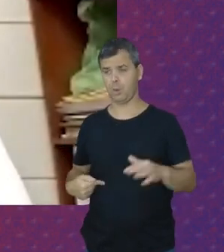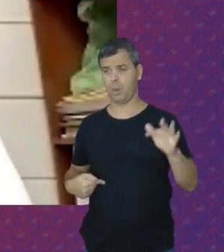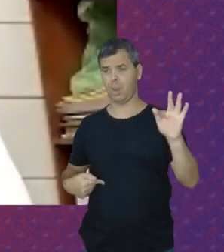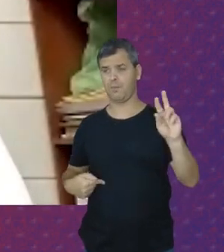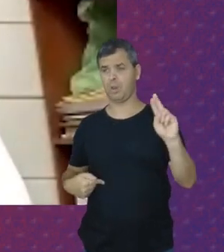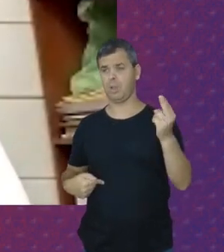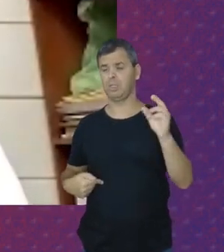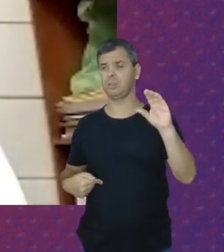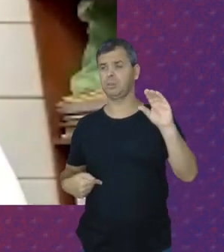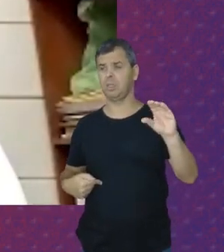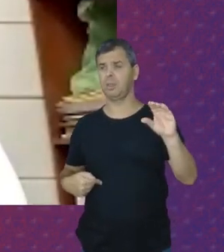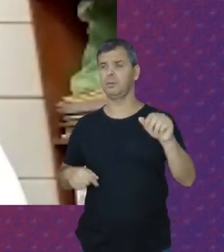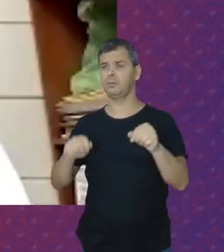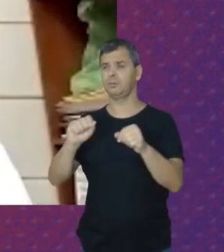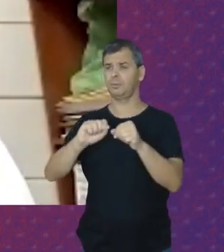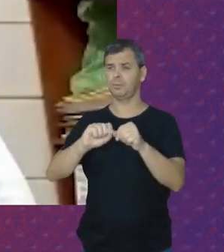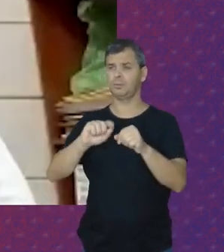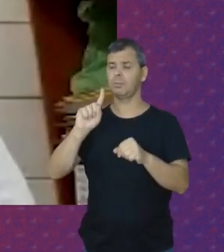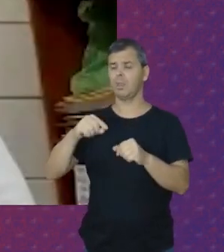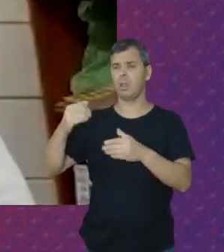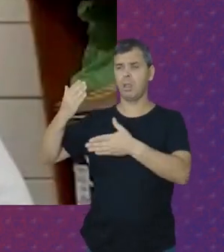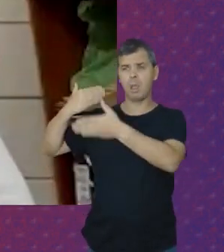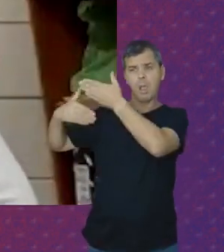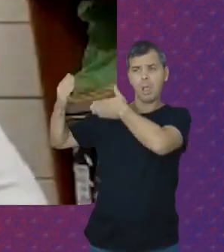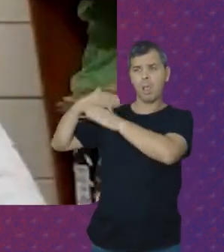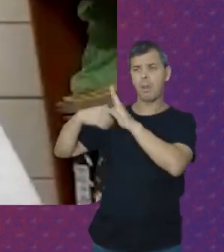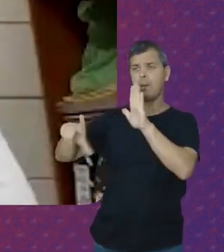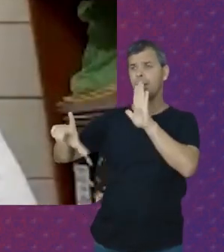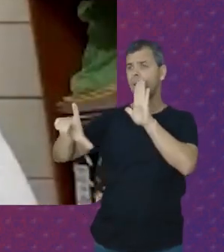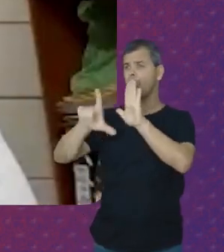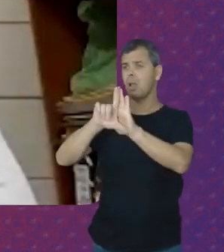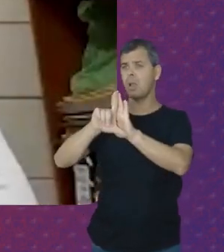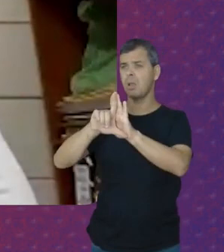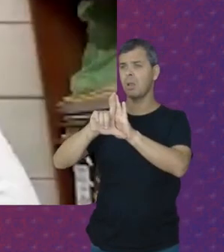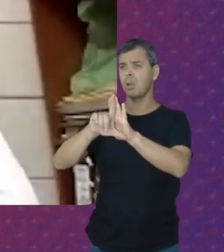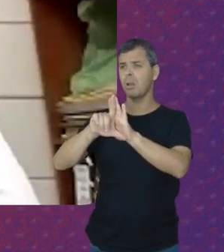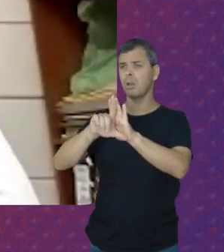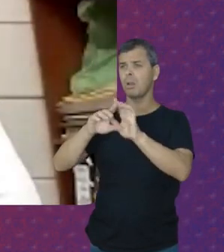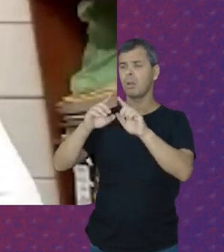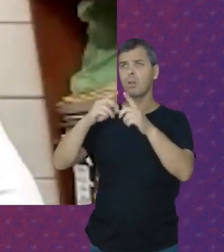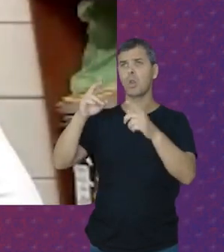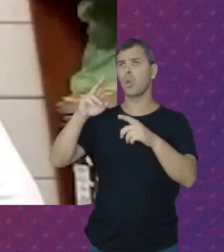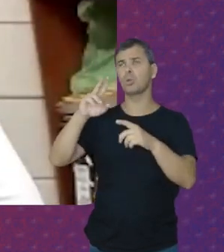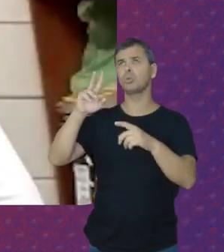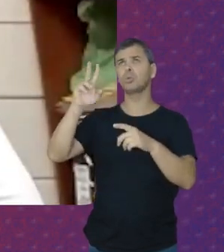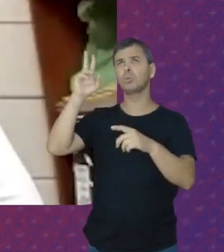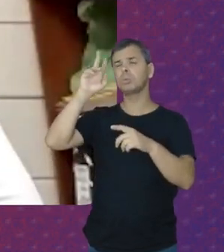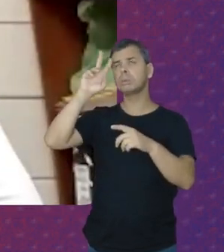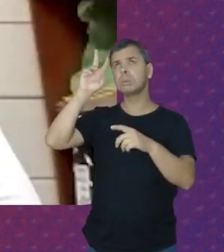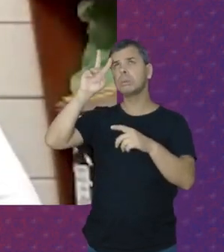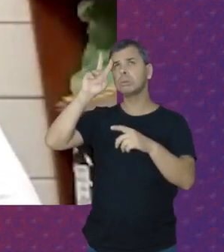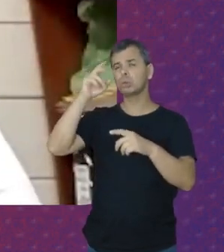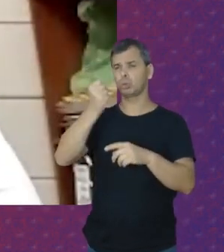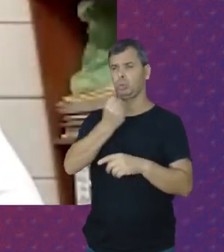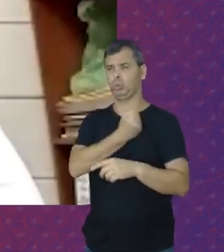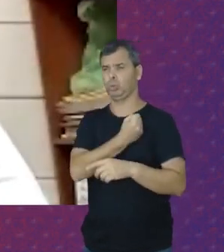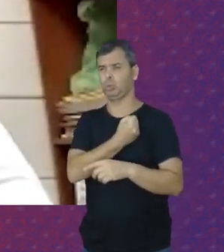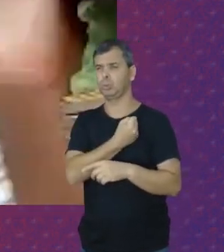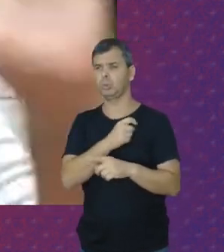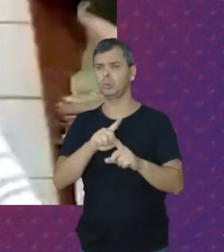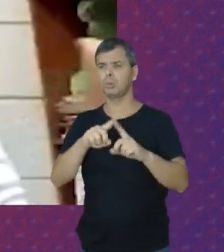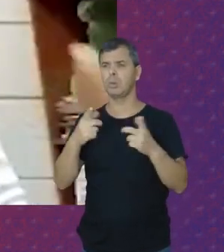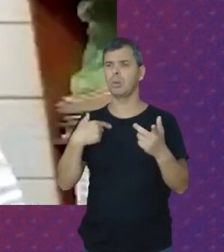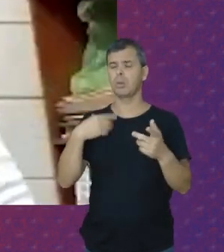Naquela época Assinou uma lei Que eu não consigo Memorizar O número Porque É uma coisa Que eu